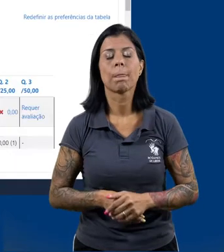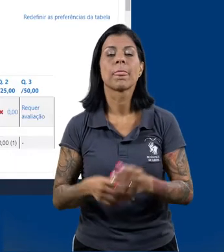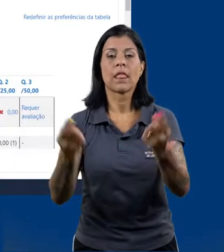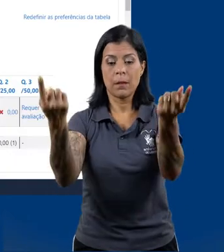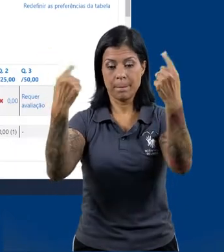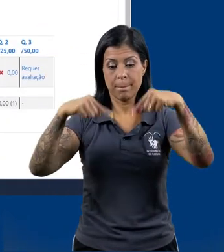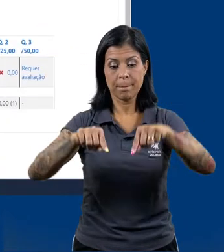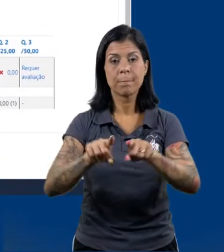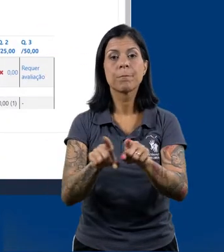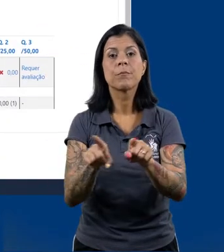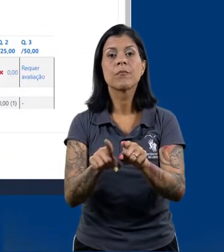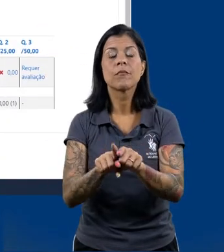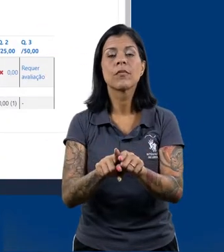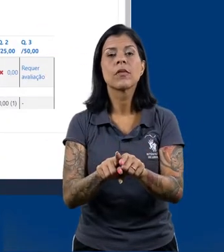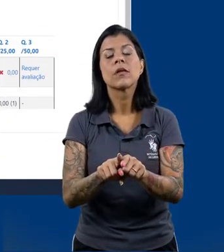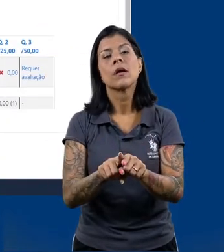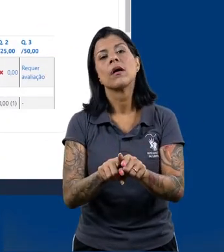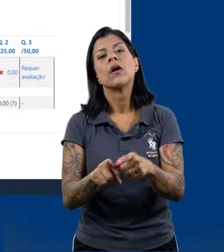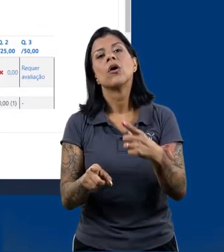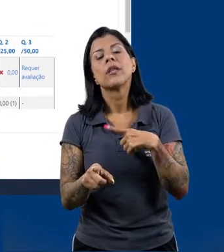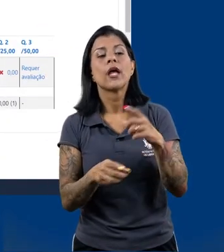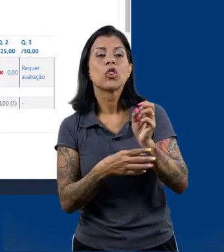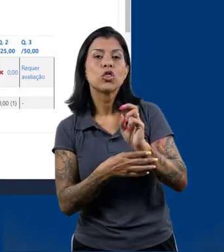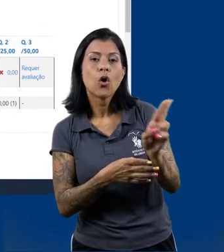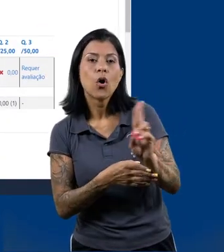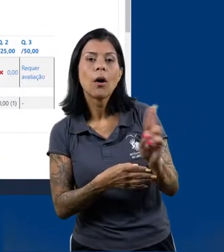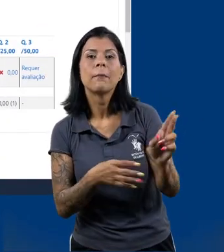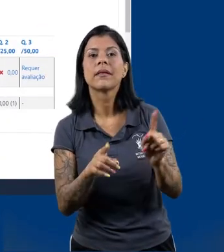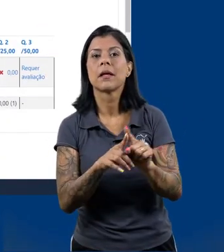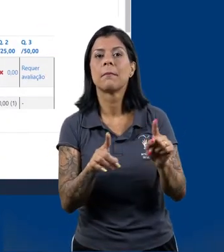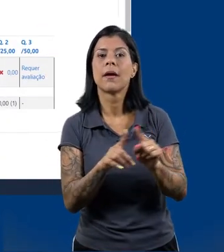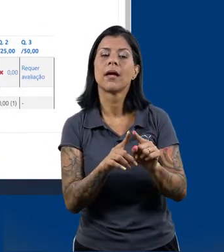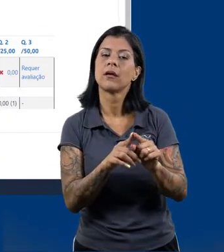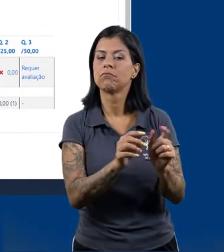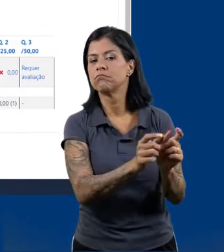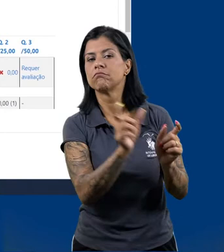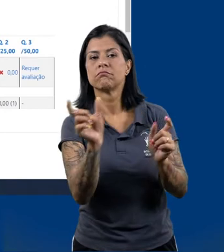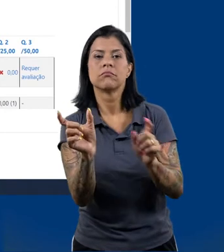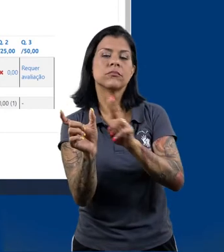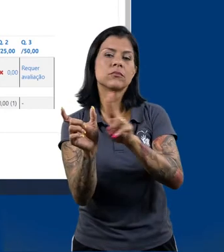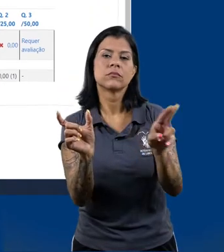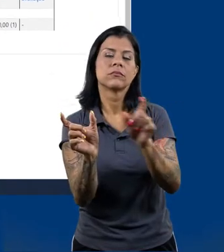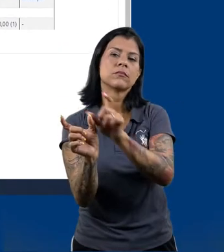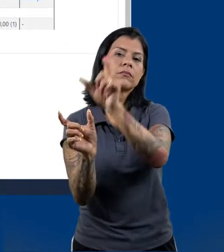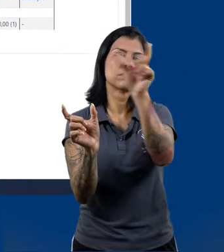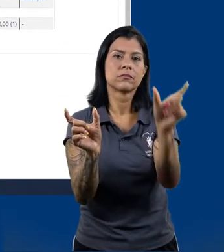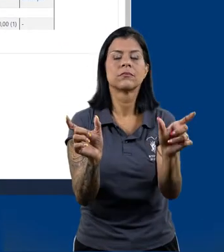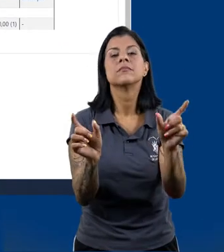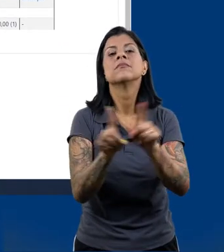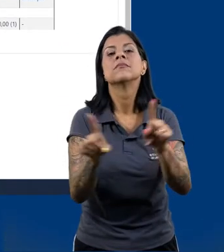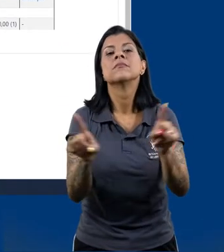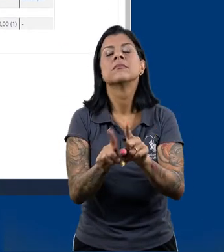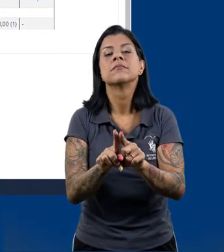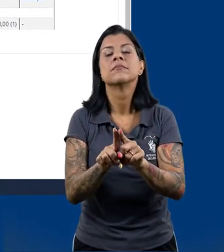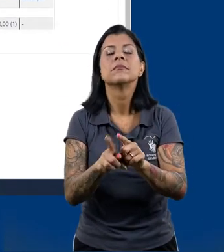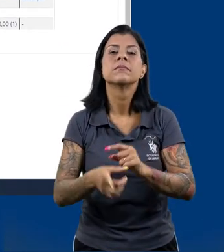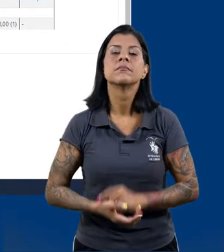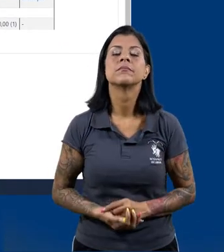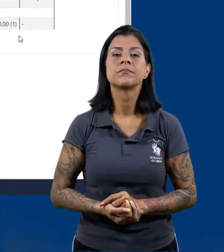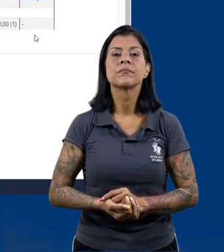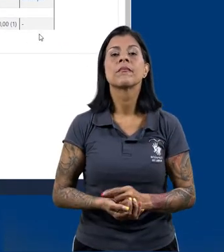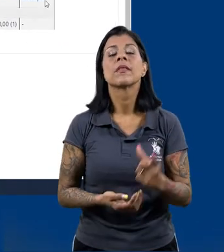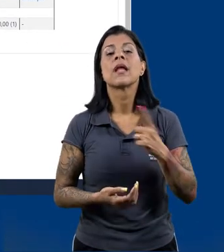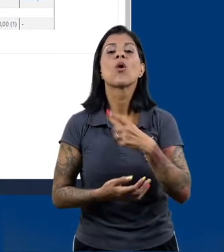Abaixo, temos filtros de nome e sobrenome e uma listagem